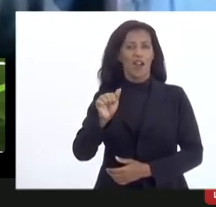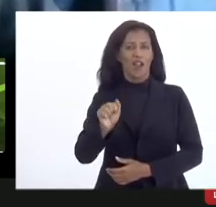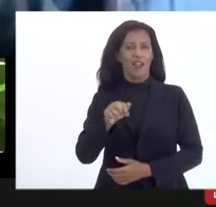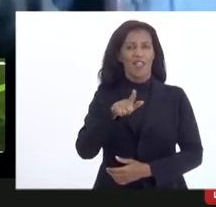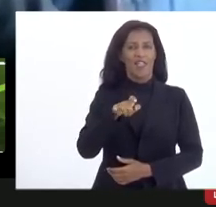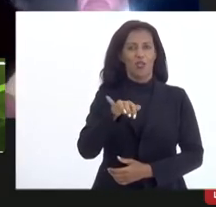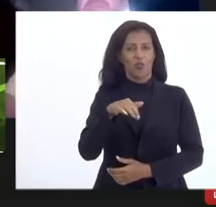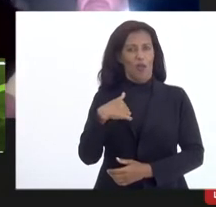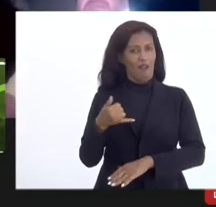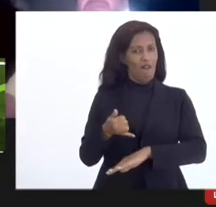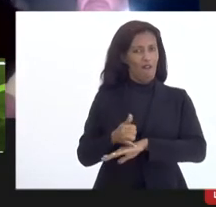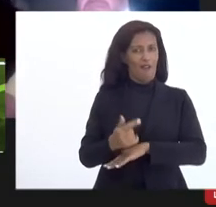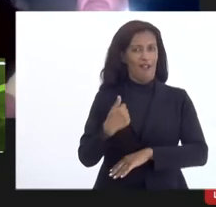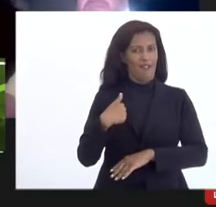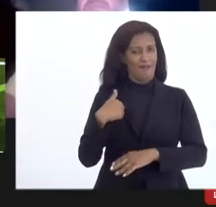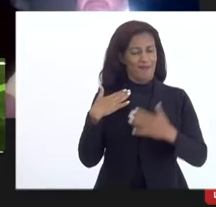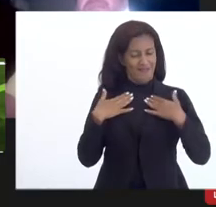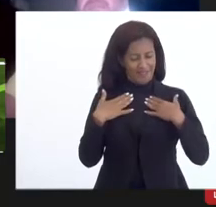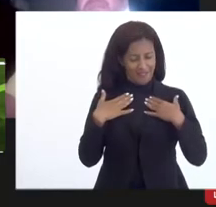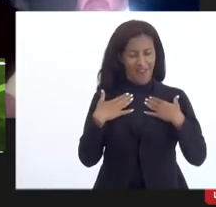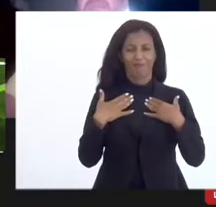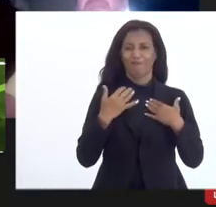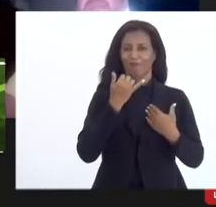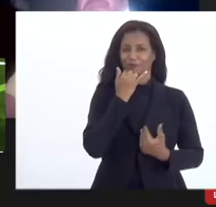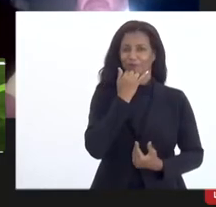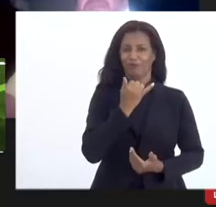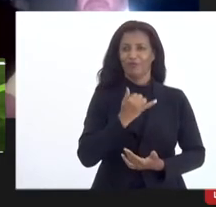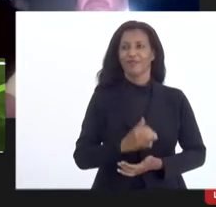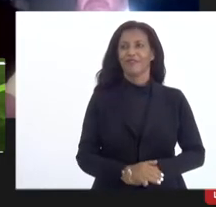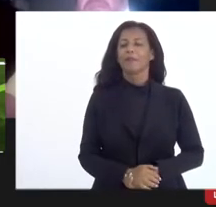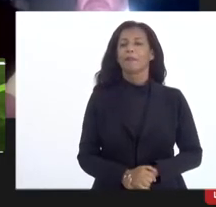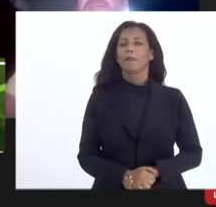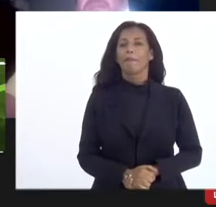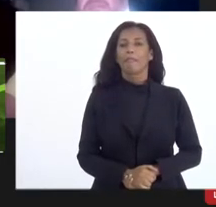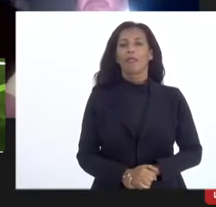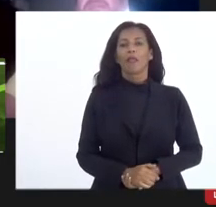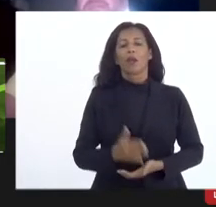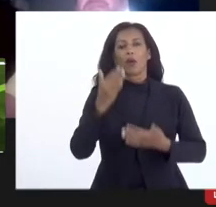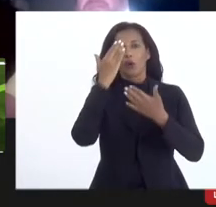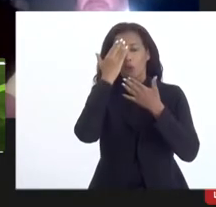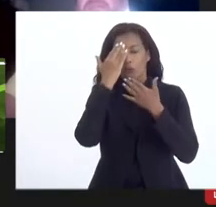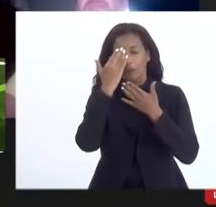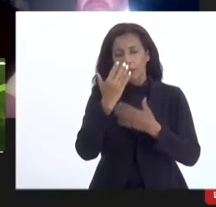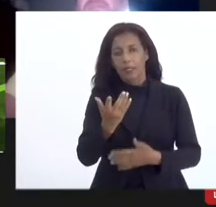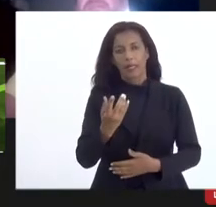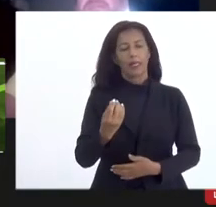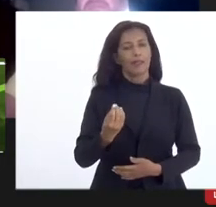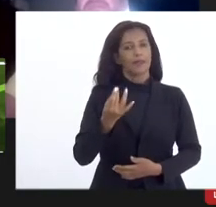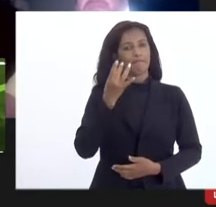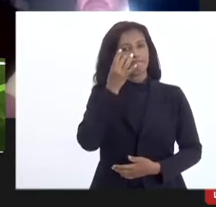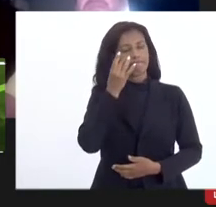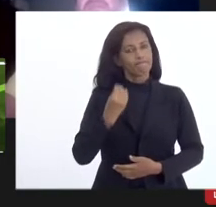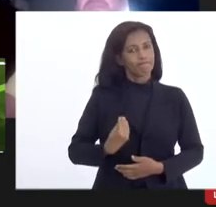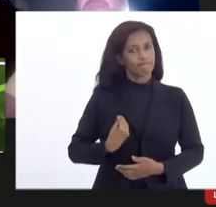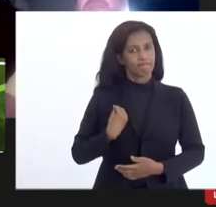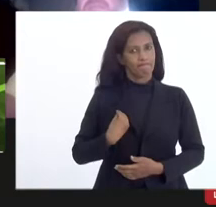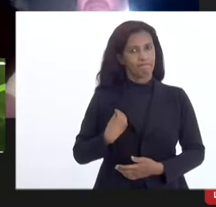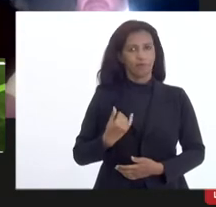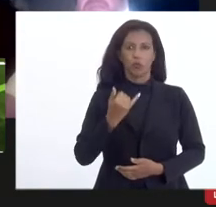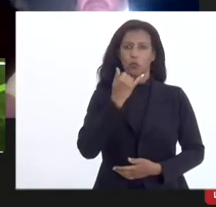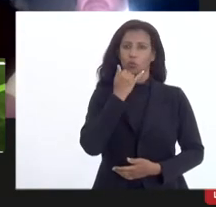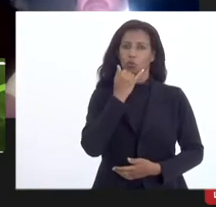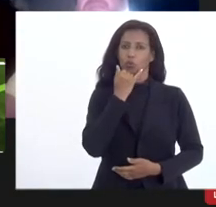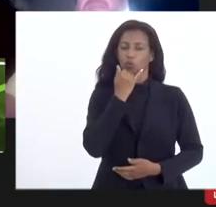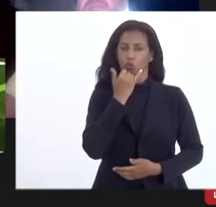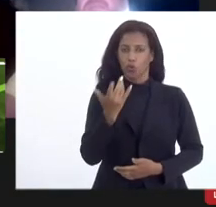prometo que não vai se repetir imagina obrigado pela presença desculpe por essa falha imagina